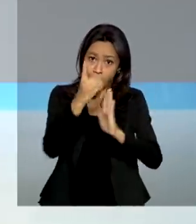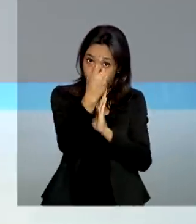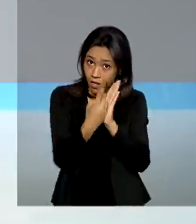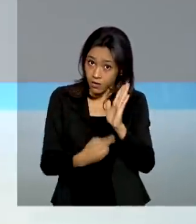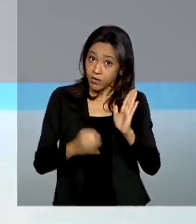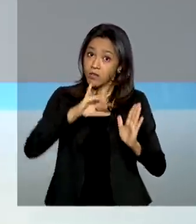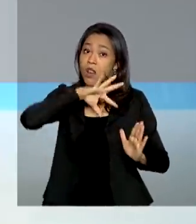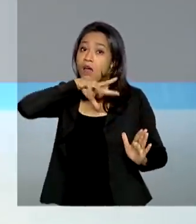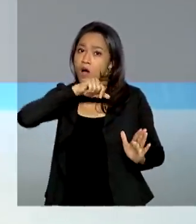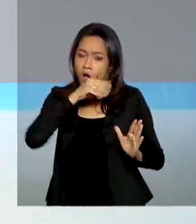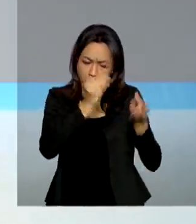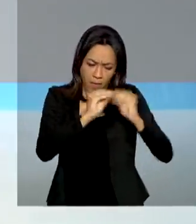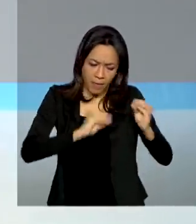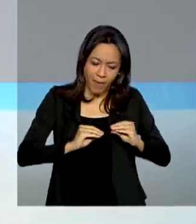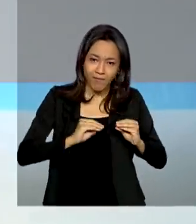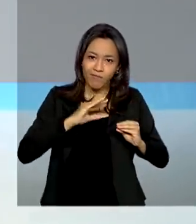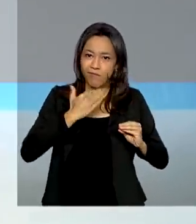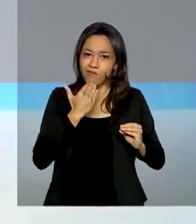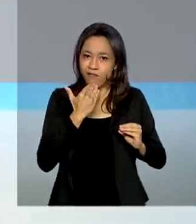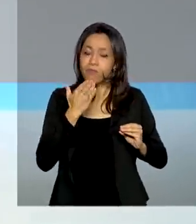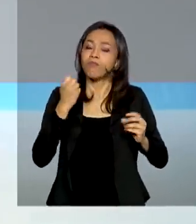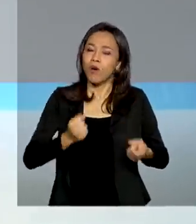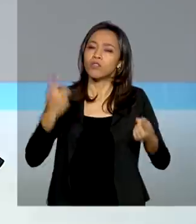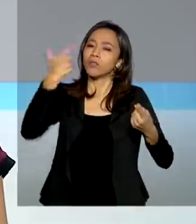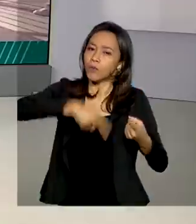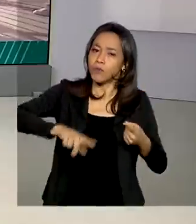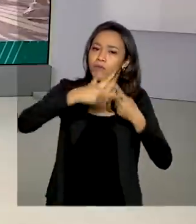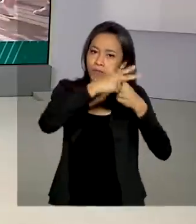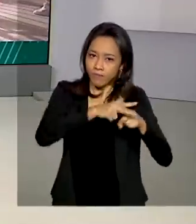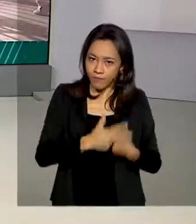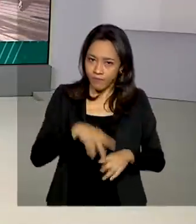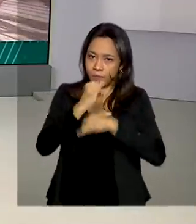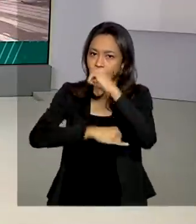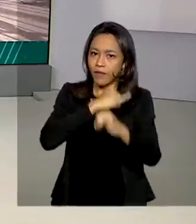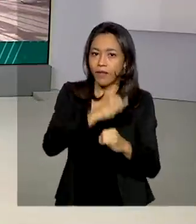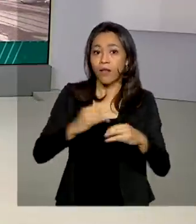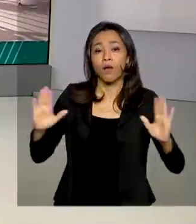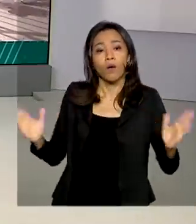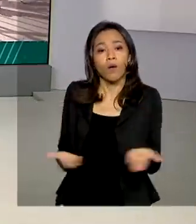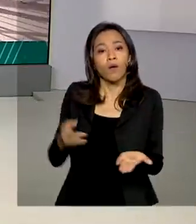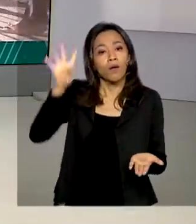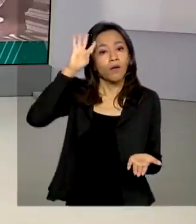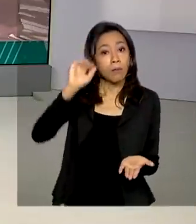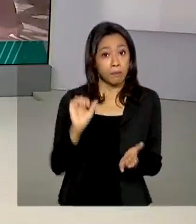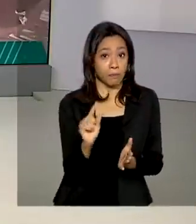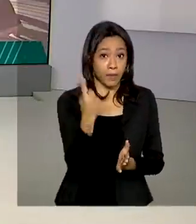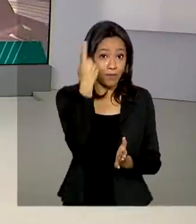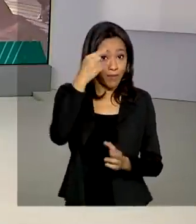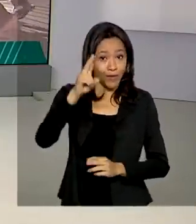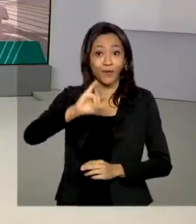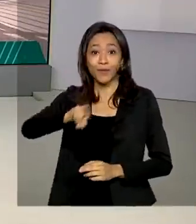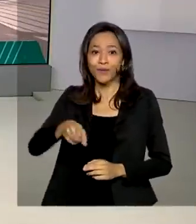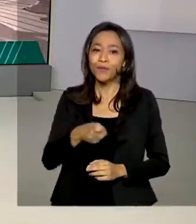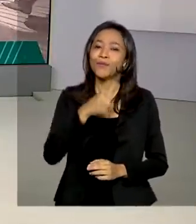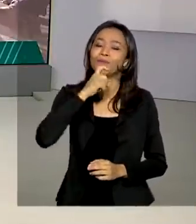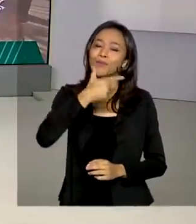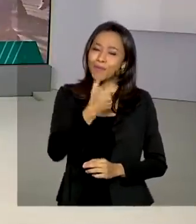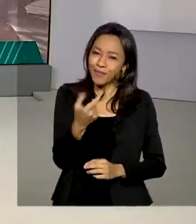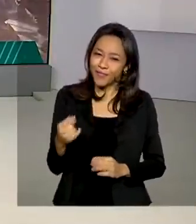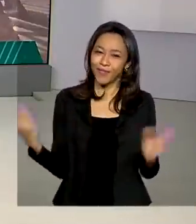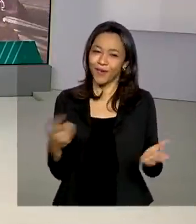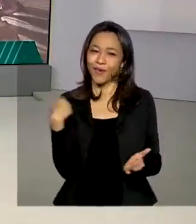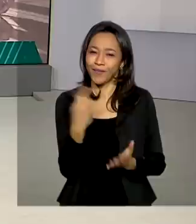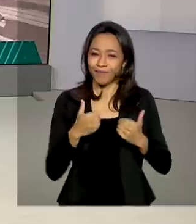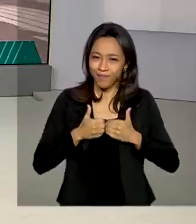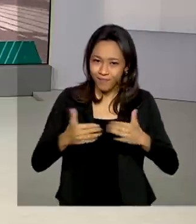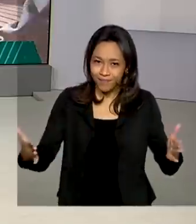poderá fazer toda a retificação pela internet. Hoje é quarta-feira, 1º de julho de 2020. O Brasil em